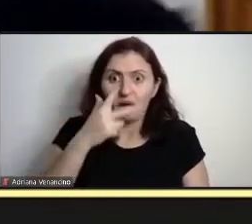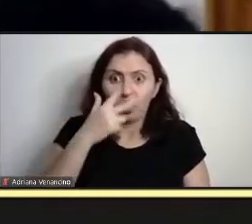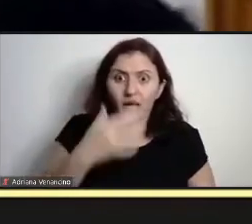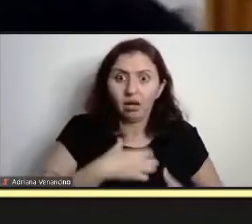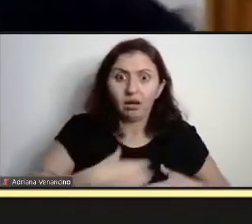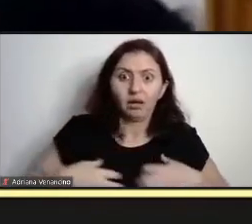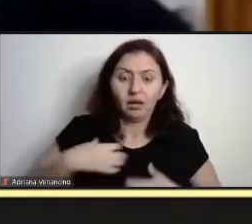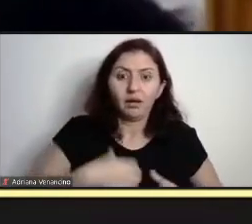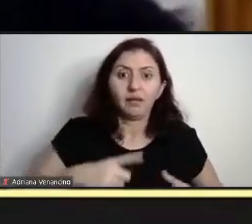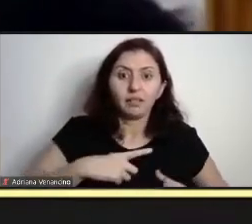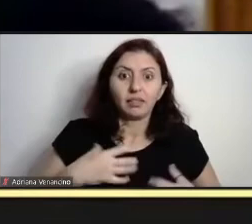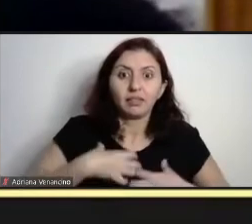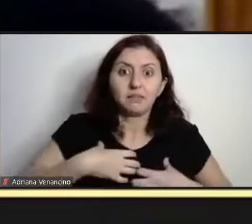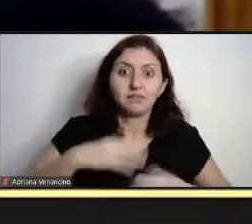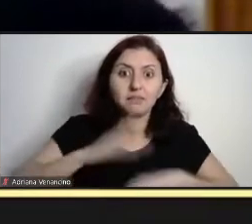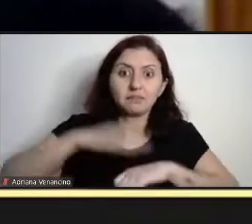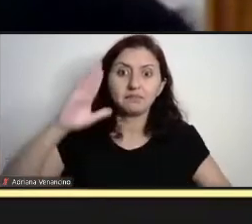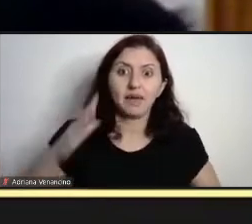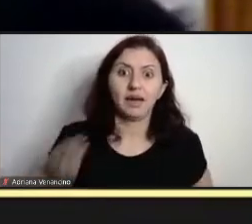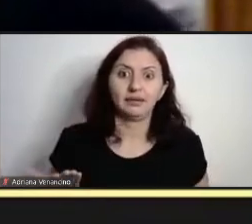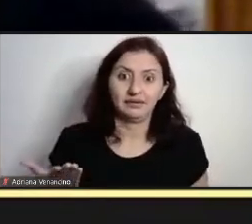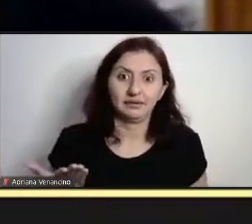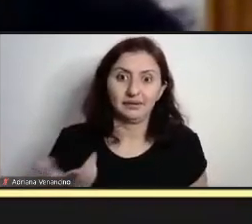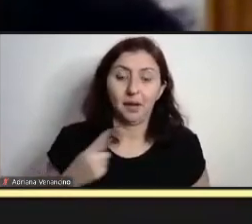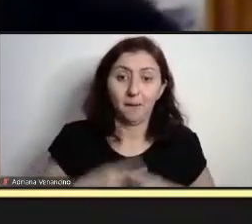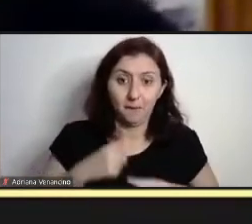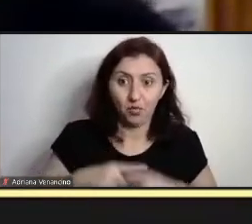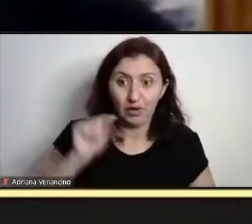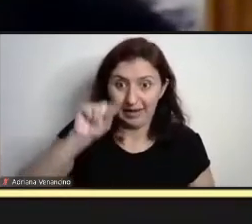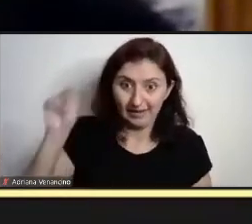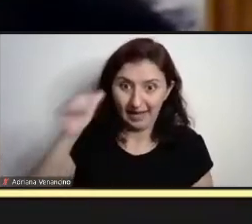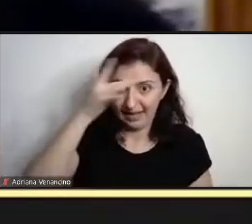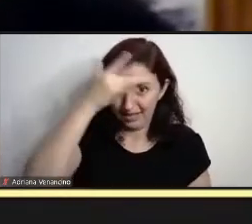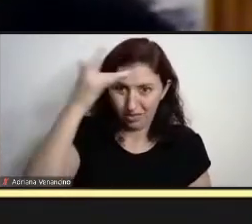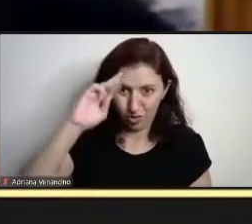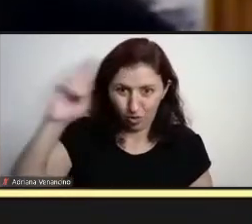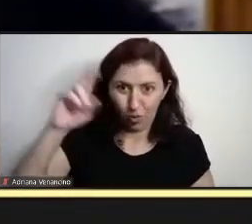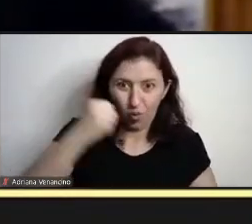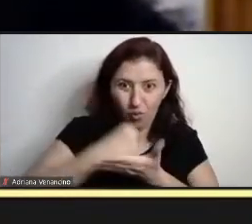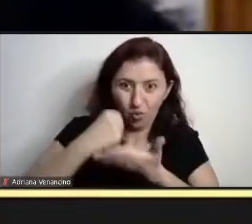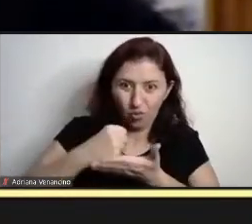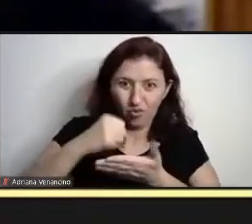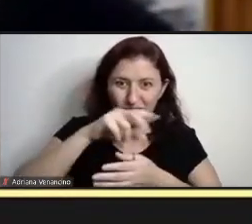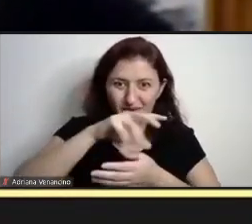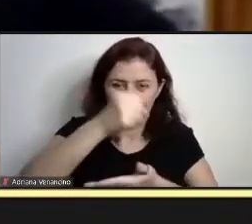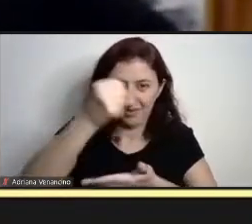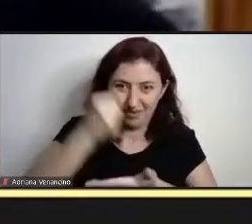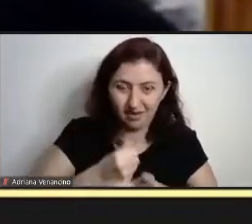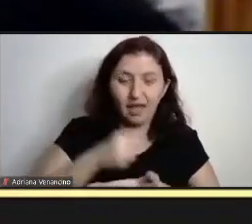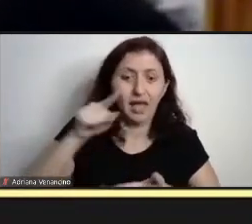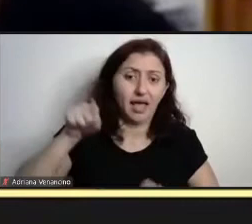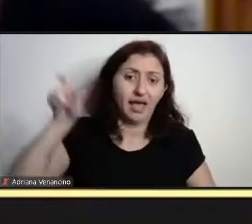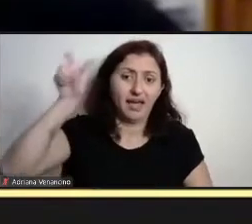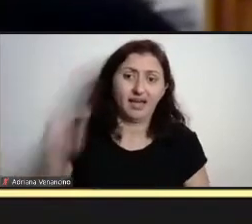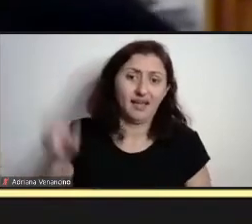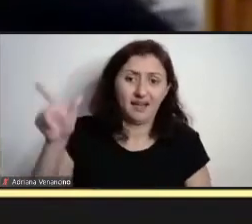intensa, porque é isso, para empregador, por exemplo, é muito mais fácil para ele